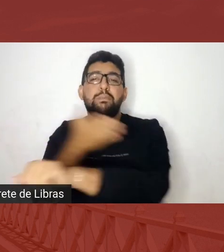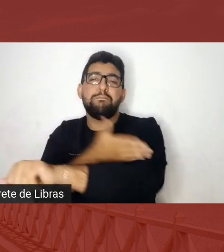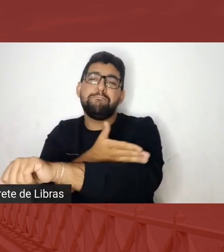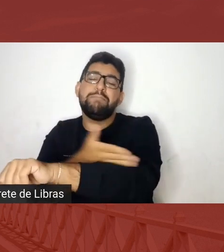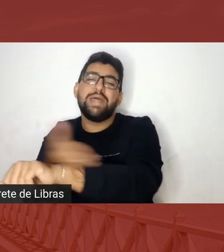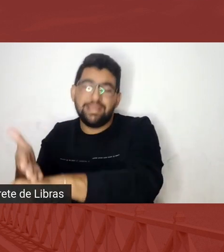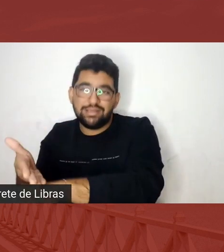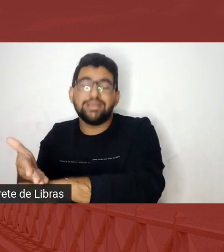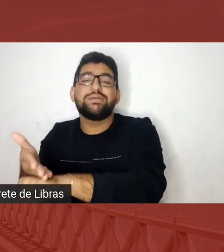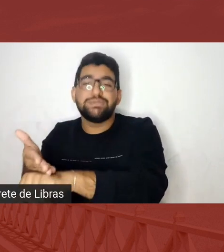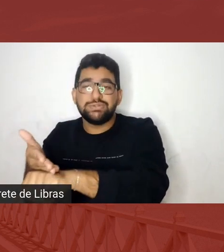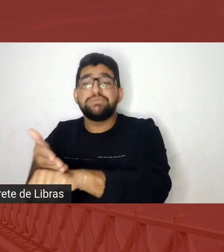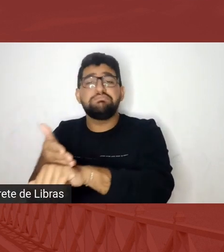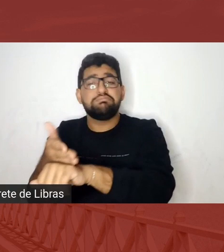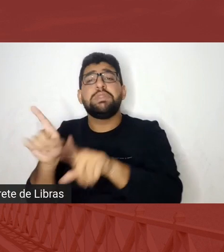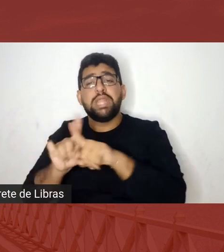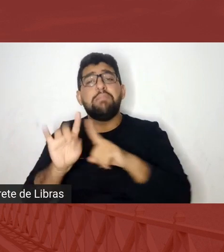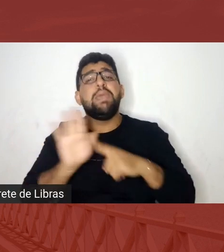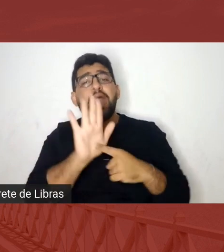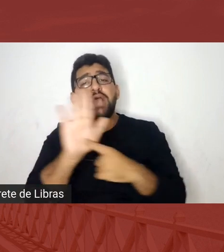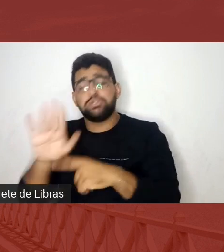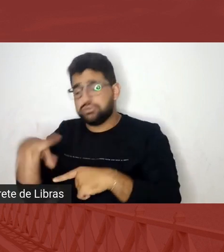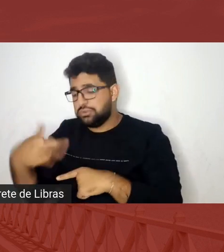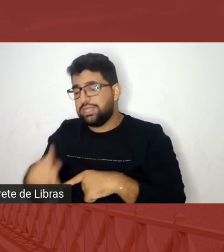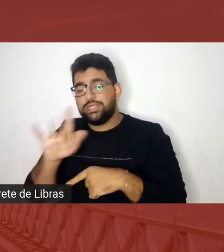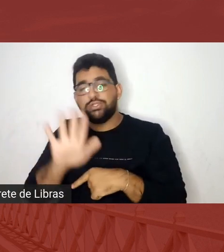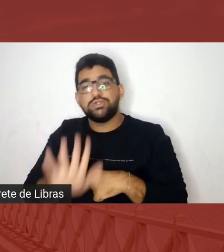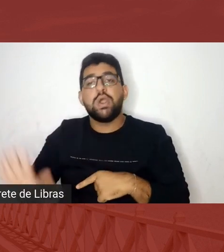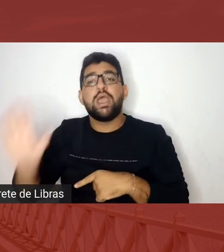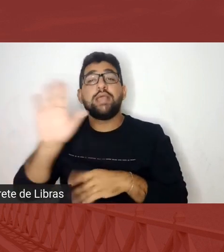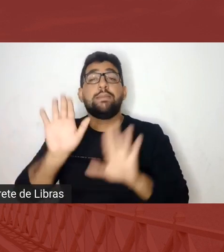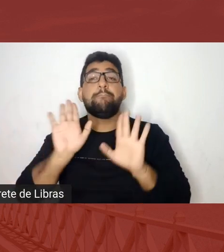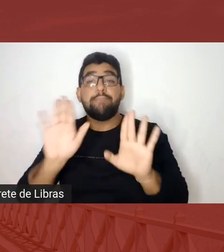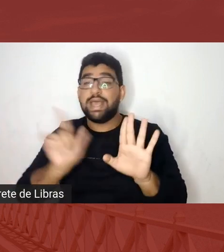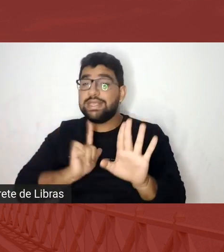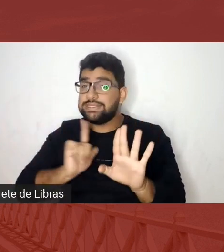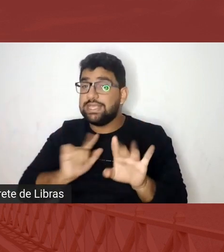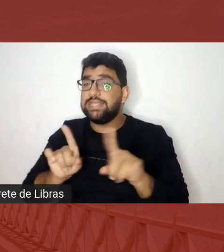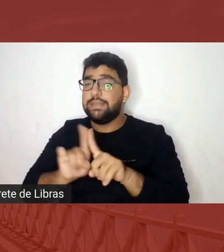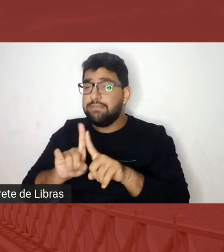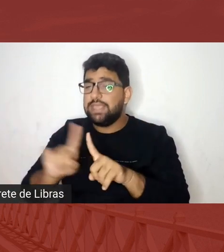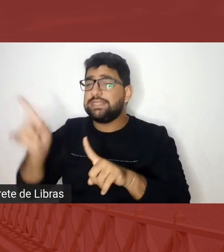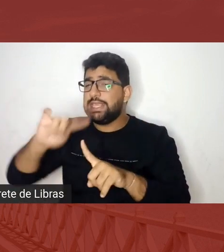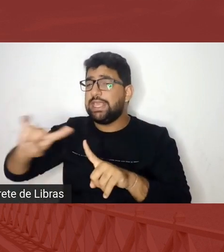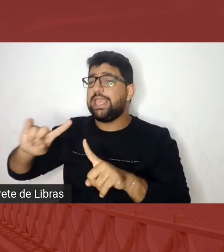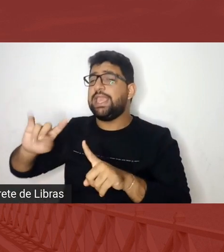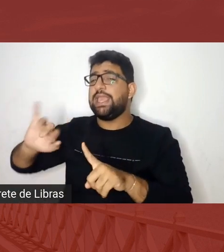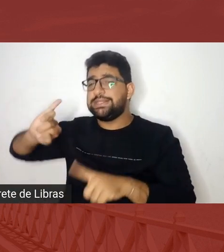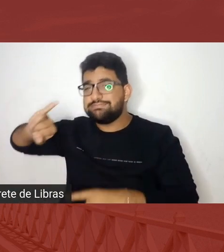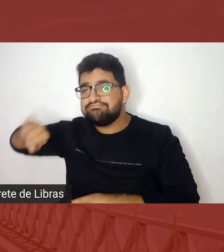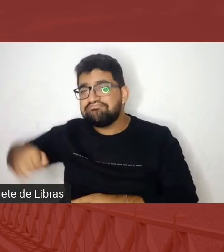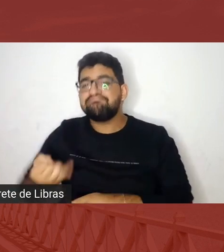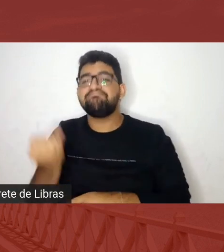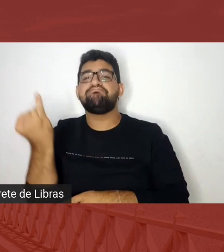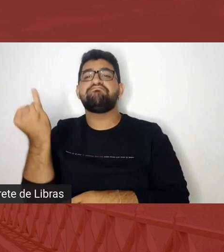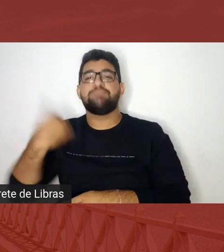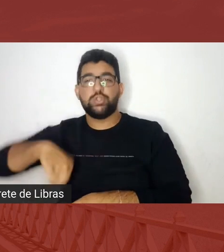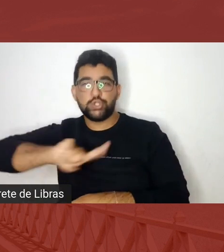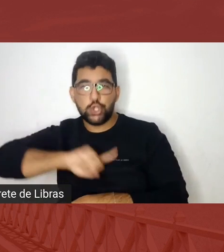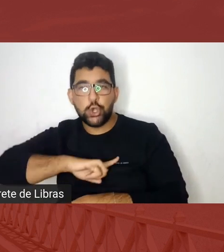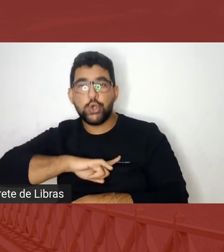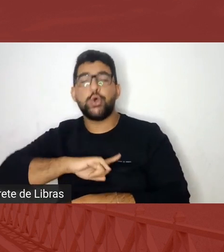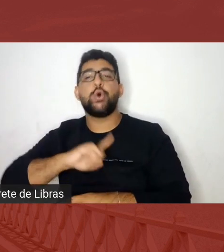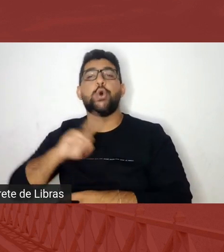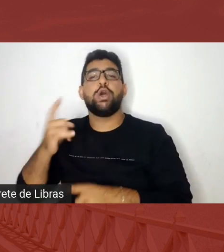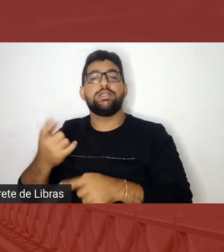brancas que contribuíram por aqui mas que também tiveram muito do nosso sangue da nossa vida dos nossos ancestrais e que